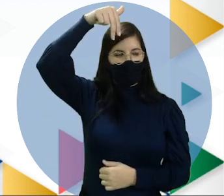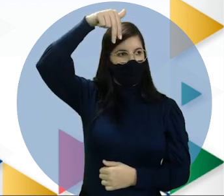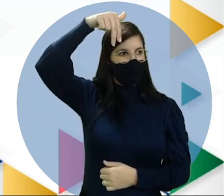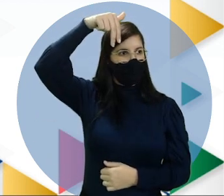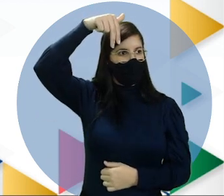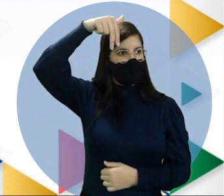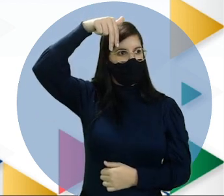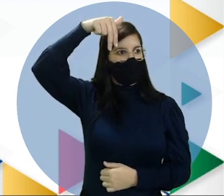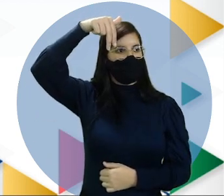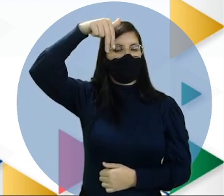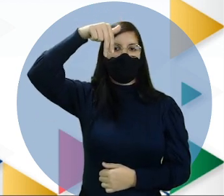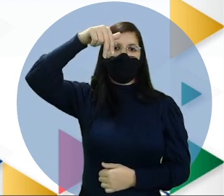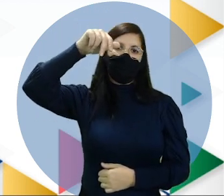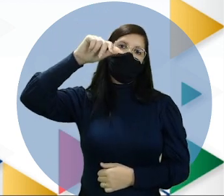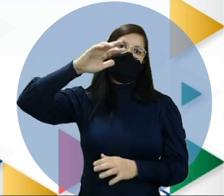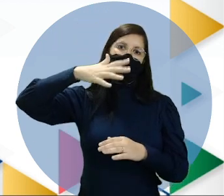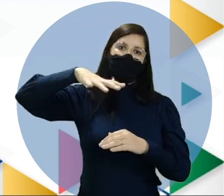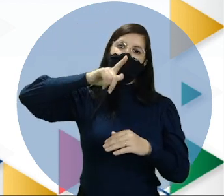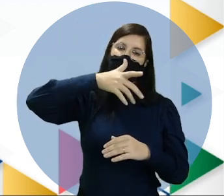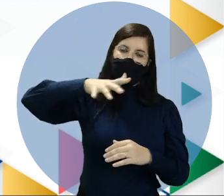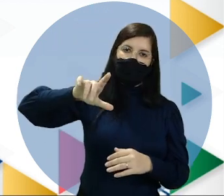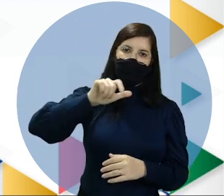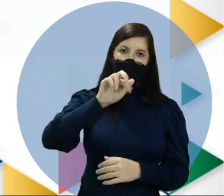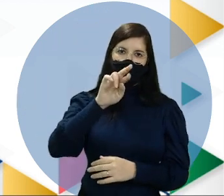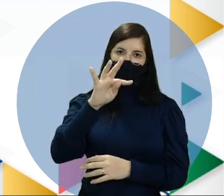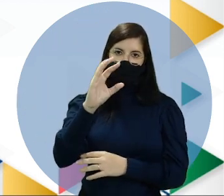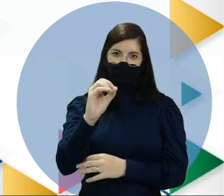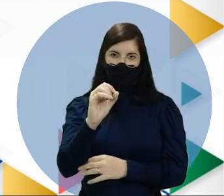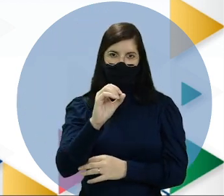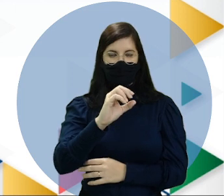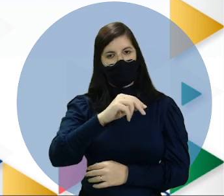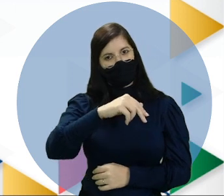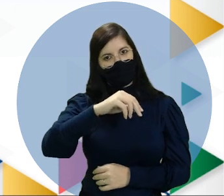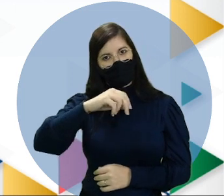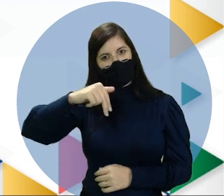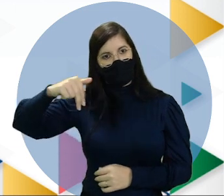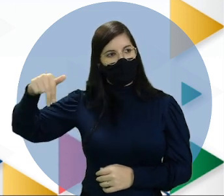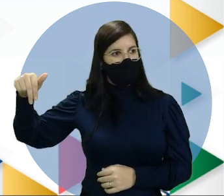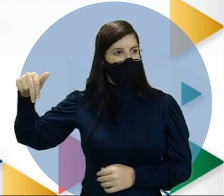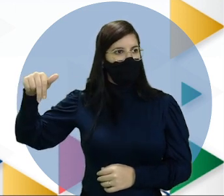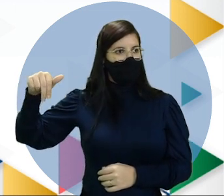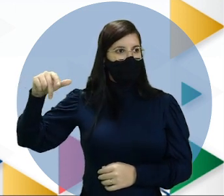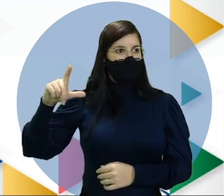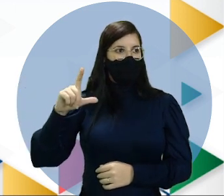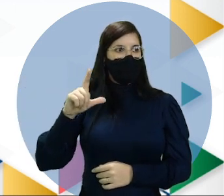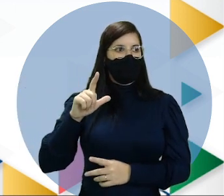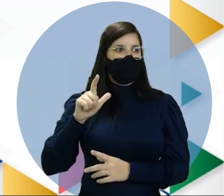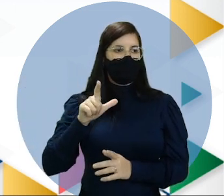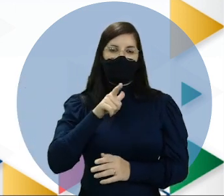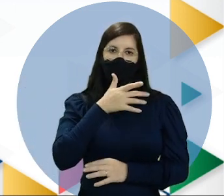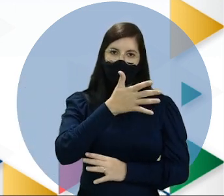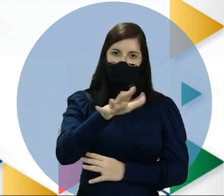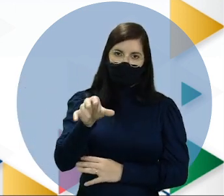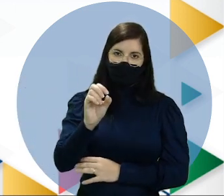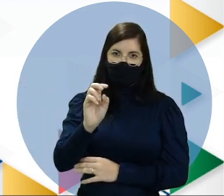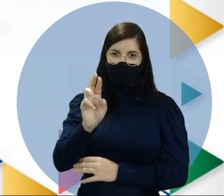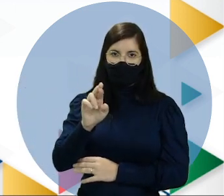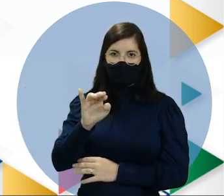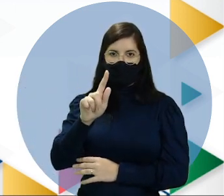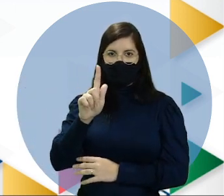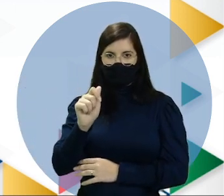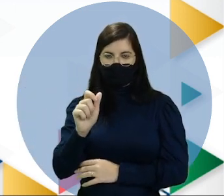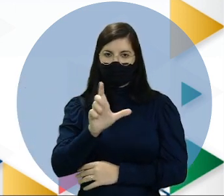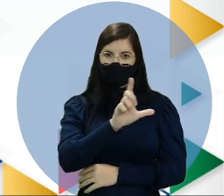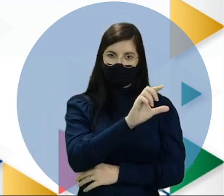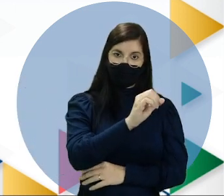o mar glacial ártico, á noroeste, o mar da Noruega, á leste, o oceano atlântico